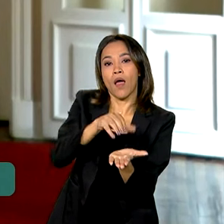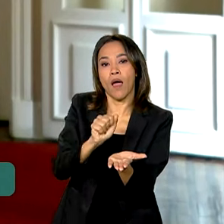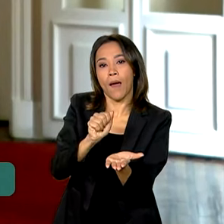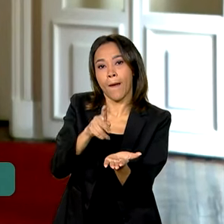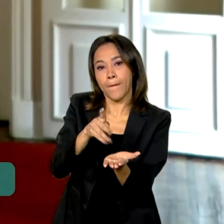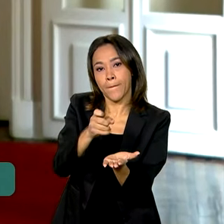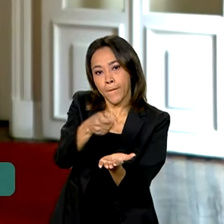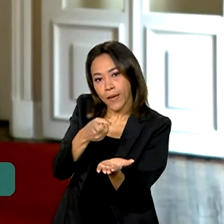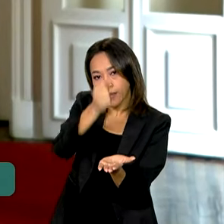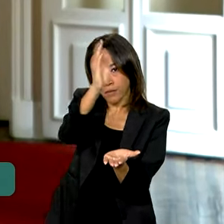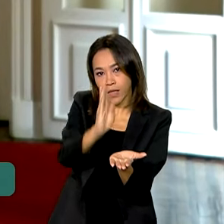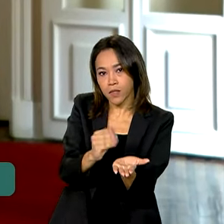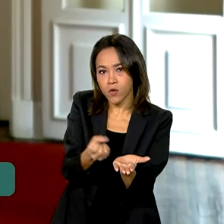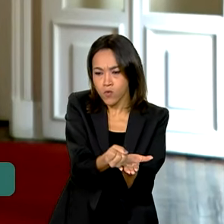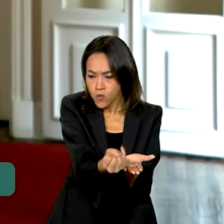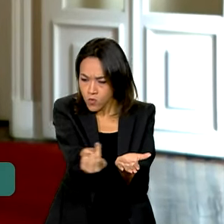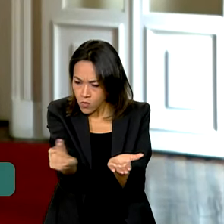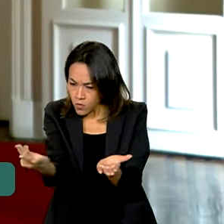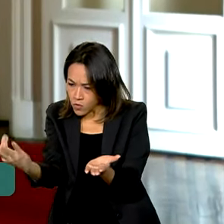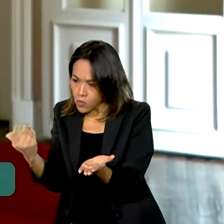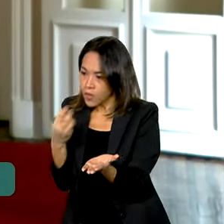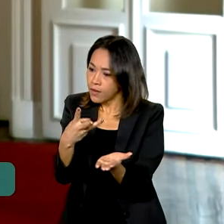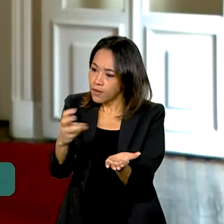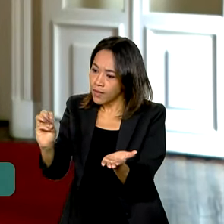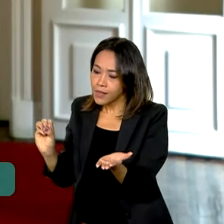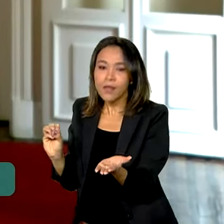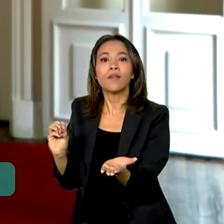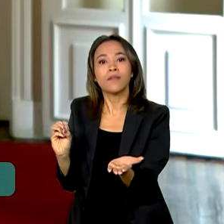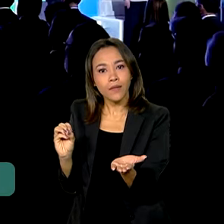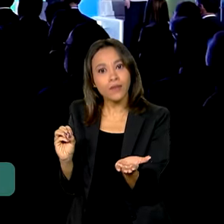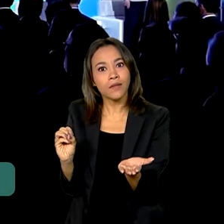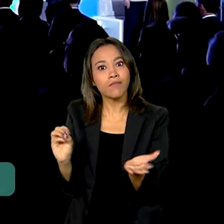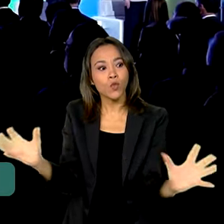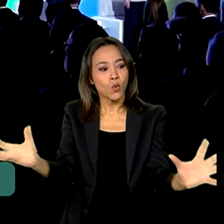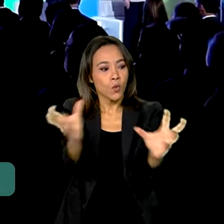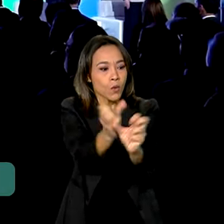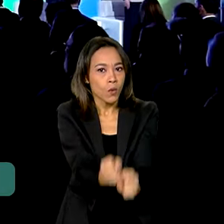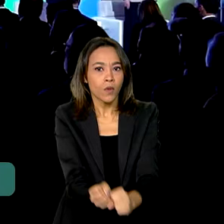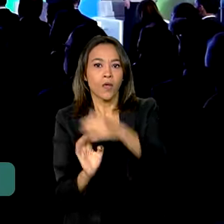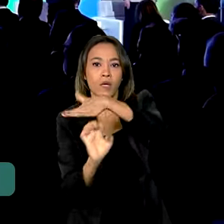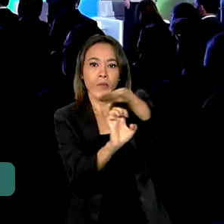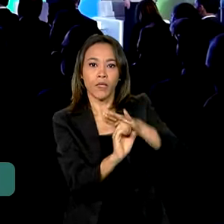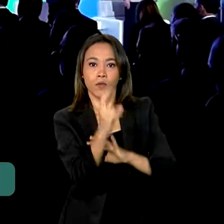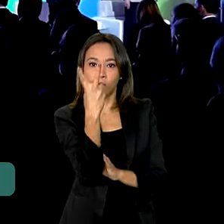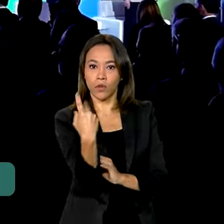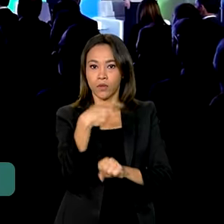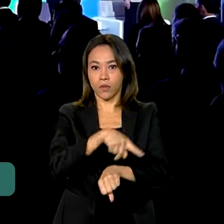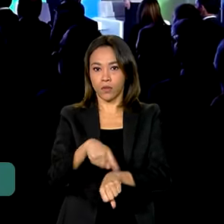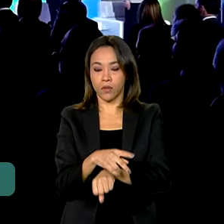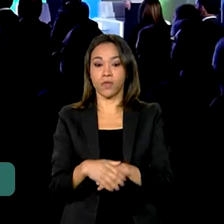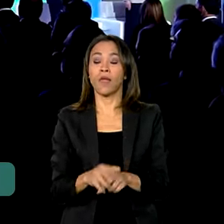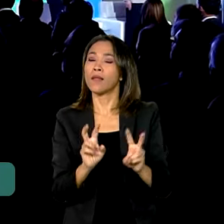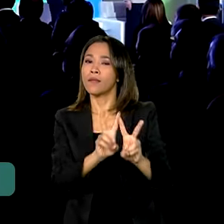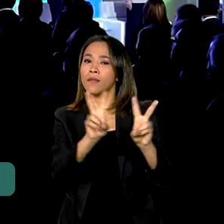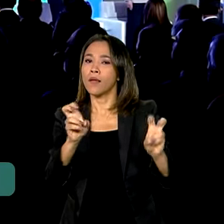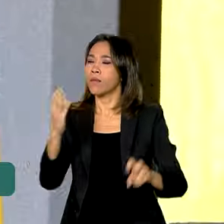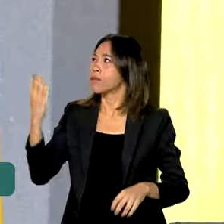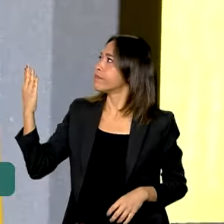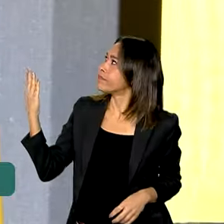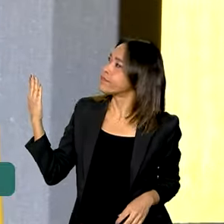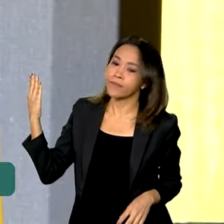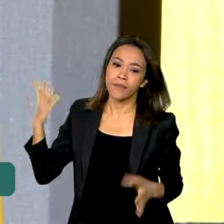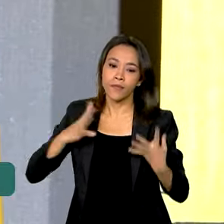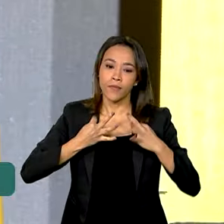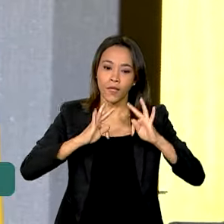representantes de mais de 300 empresas dos dois países. No encontro também foram discutidos temas como tecnologia